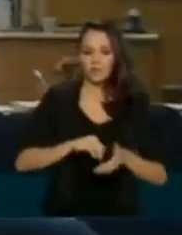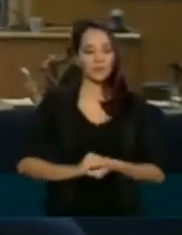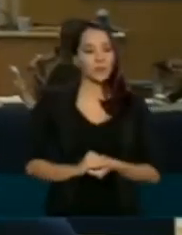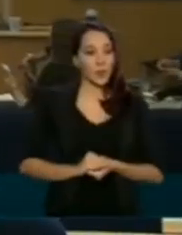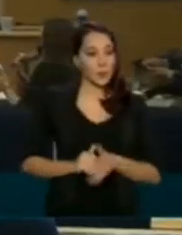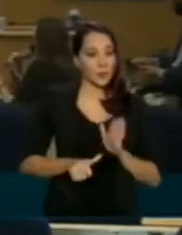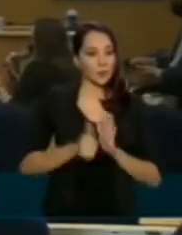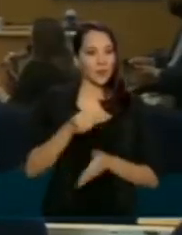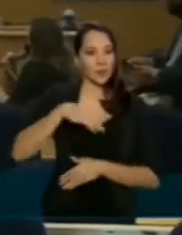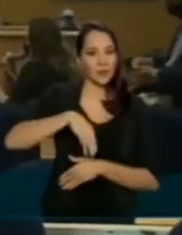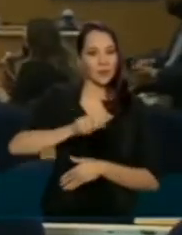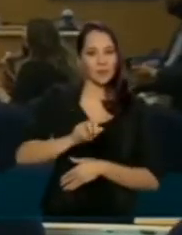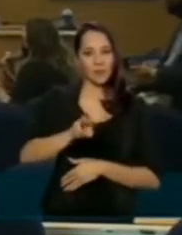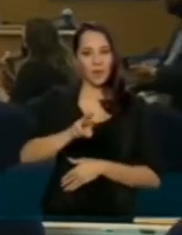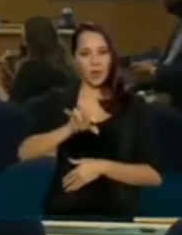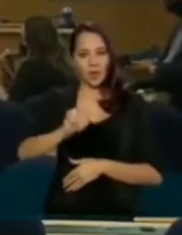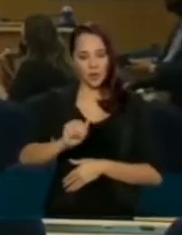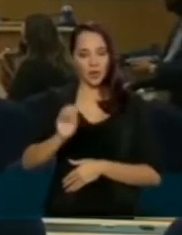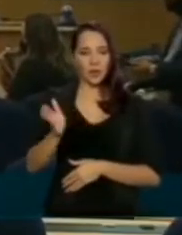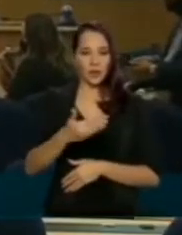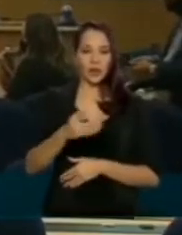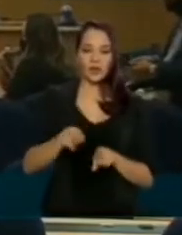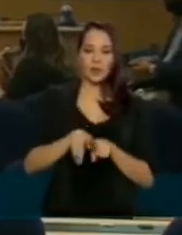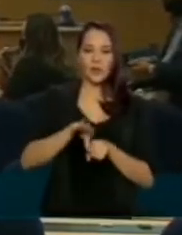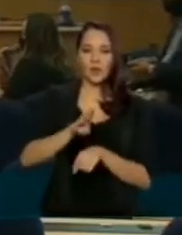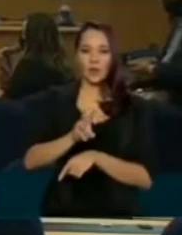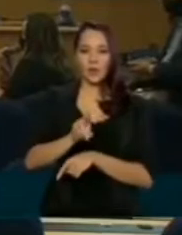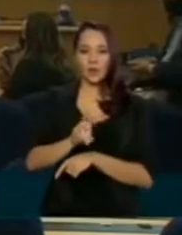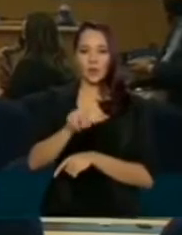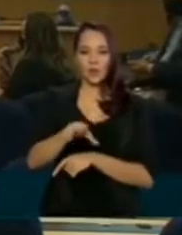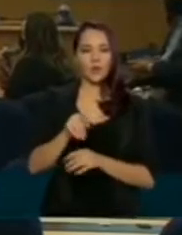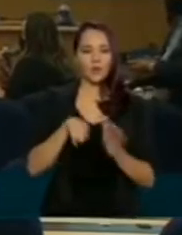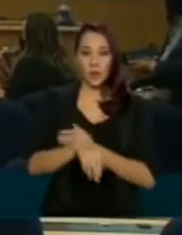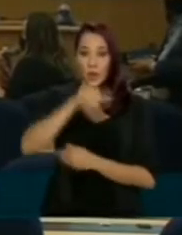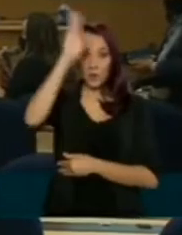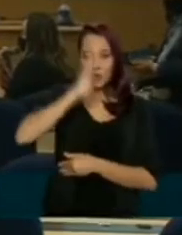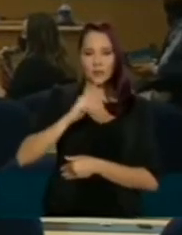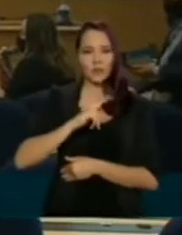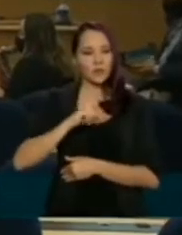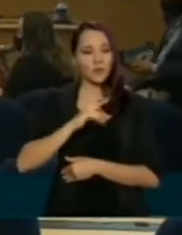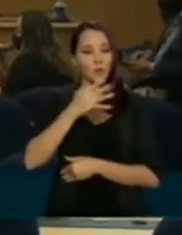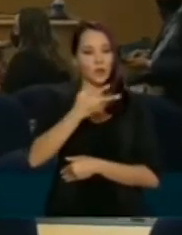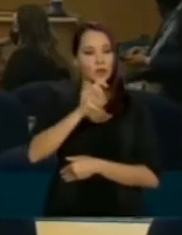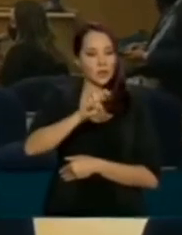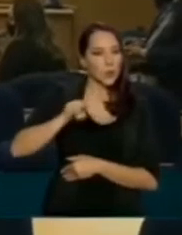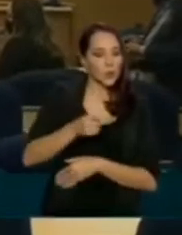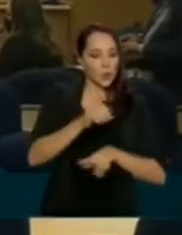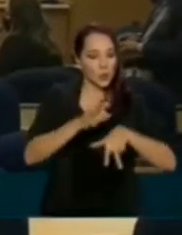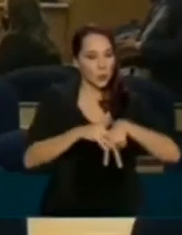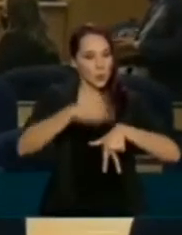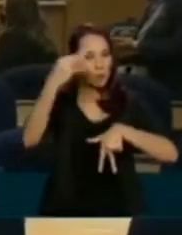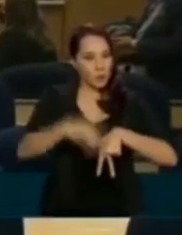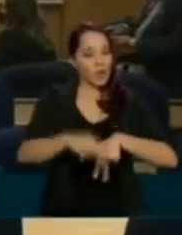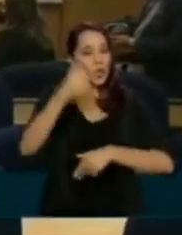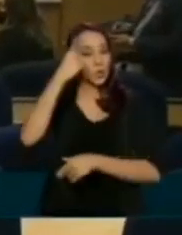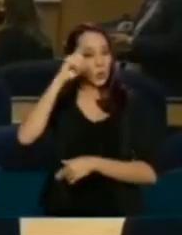Maria Eduarda e Bruna Lima, do Correio Brasiliense, perguntam pra gente. O Brasil registrou uma média de 45 mil casos de Covid